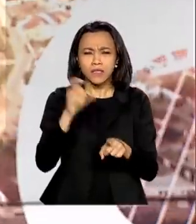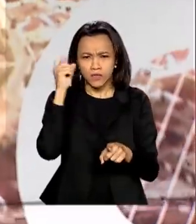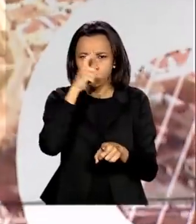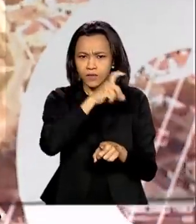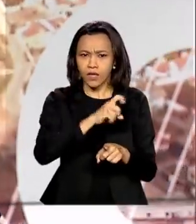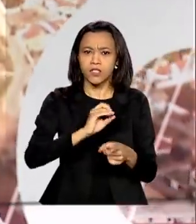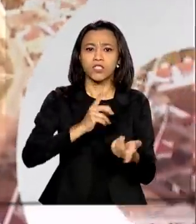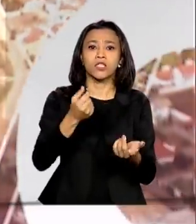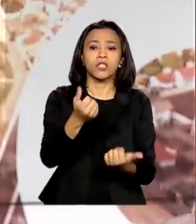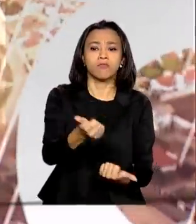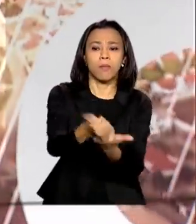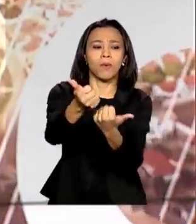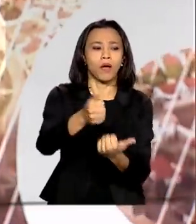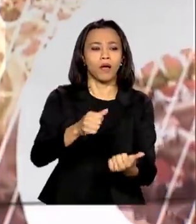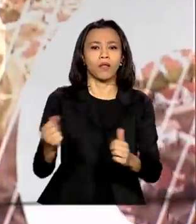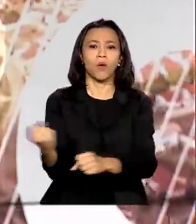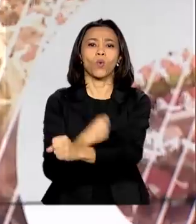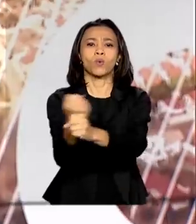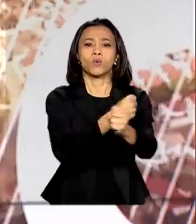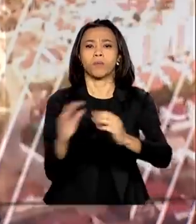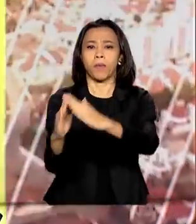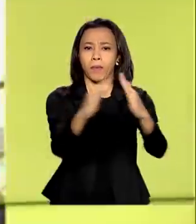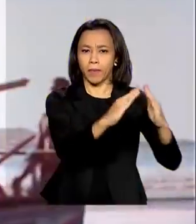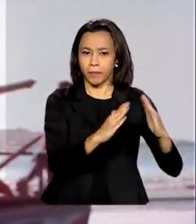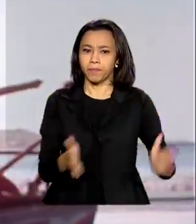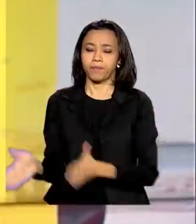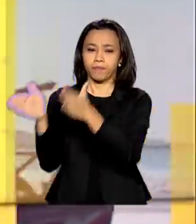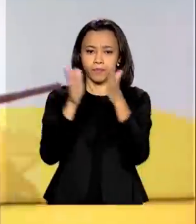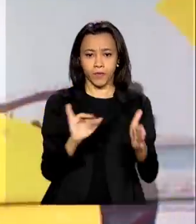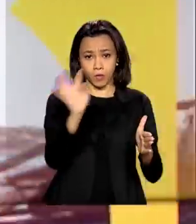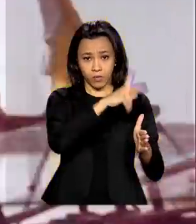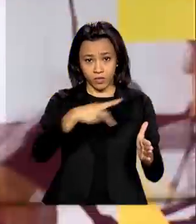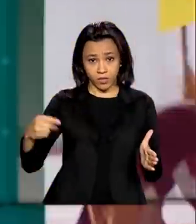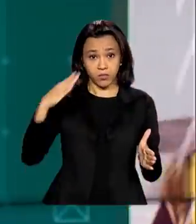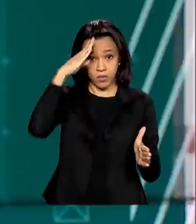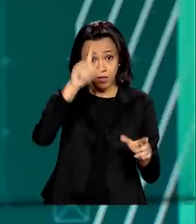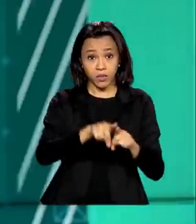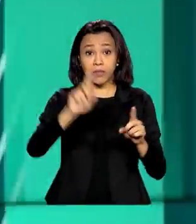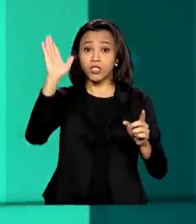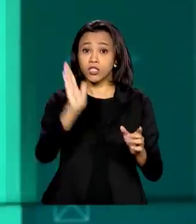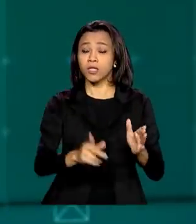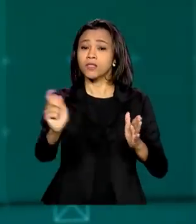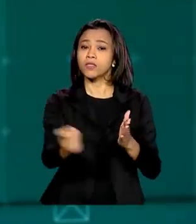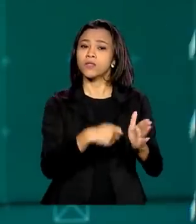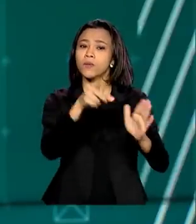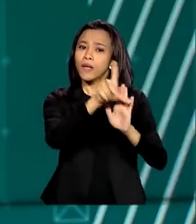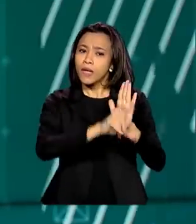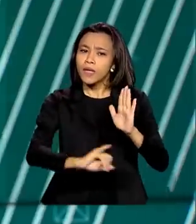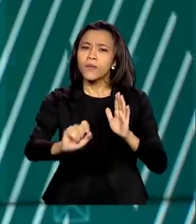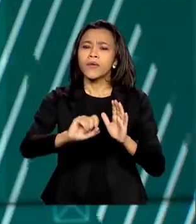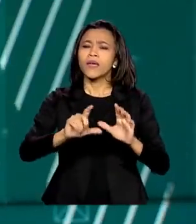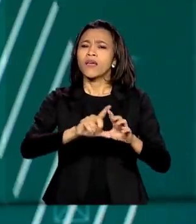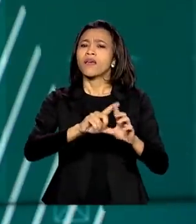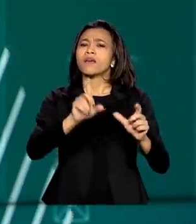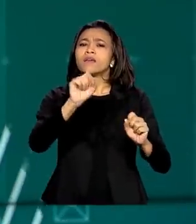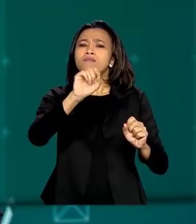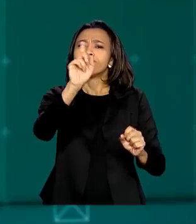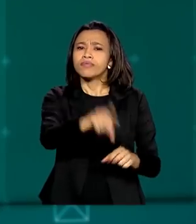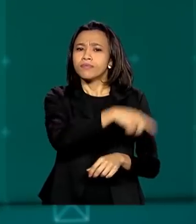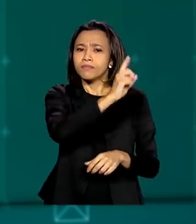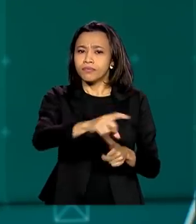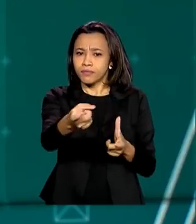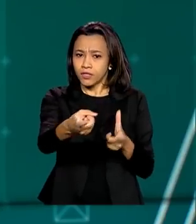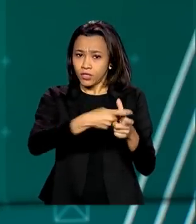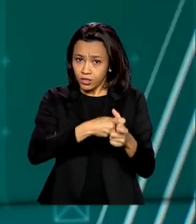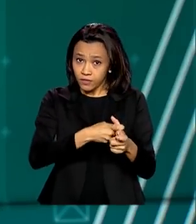E o presidente Jair Bolsonaro também sancionou a lei que autoriza a extinção de dívidas tributárias das micro e pequenas